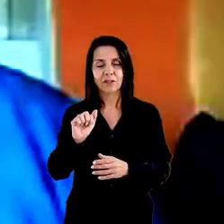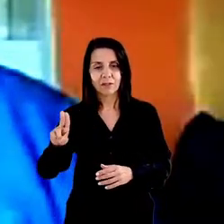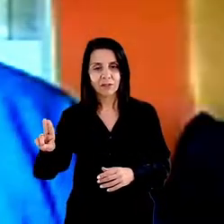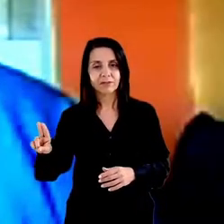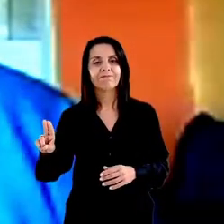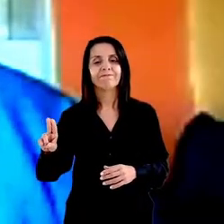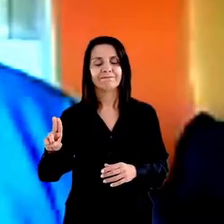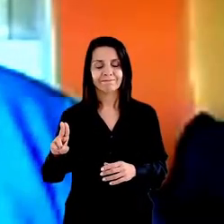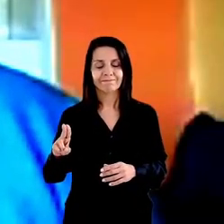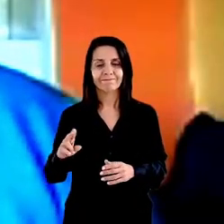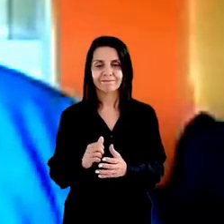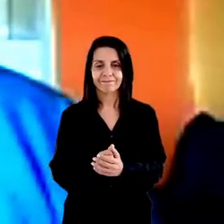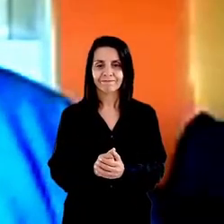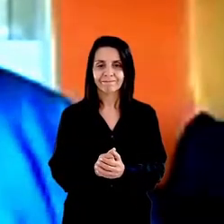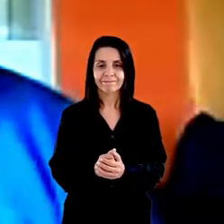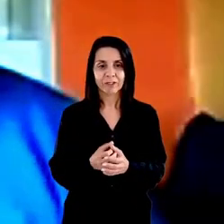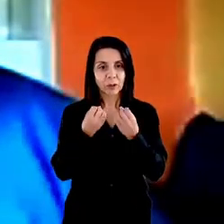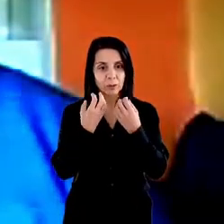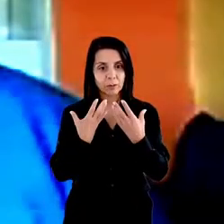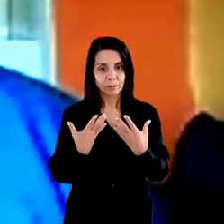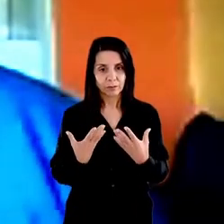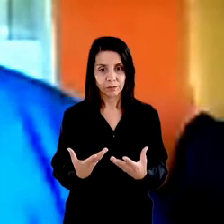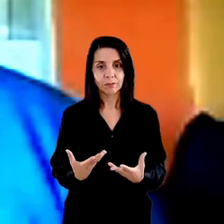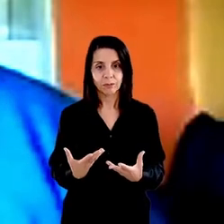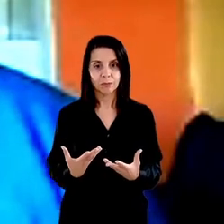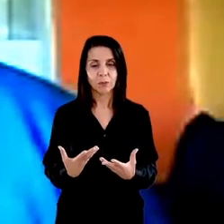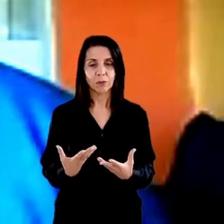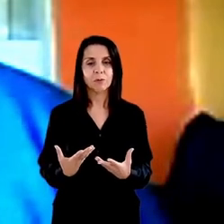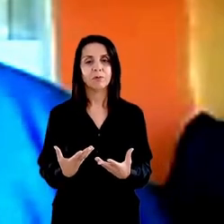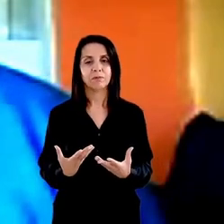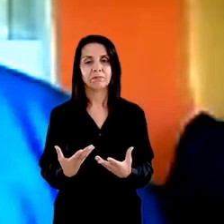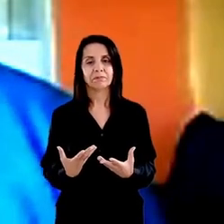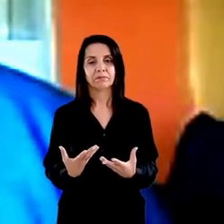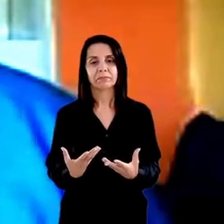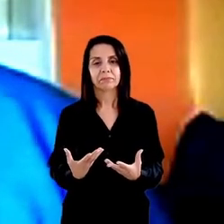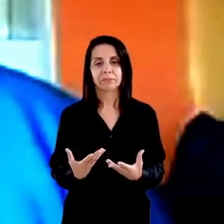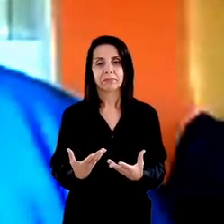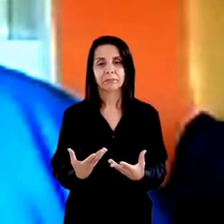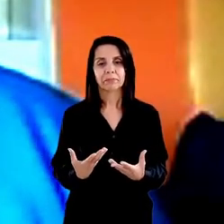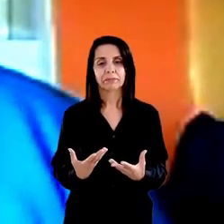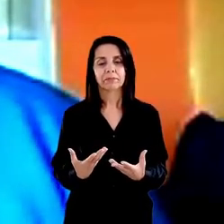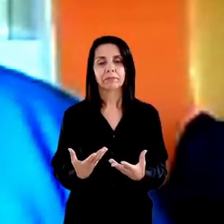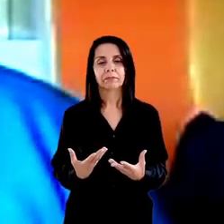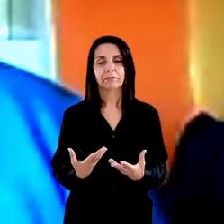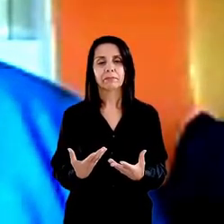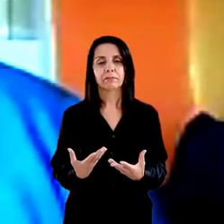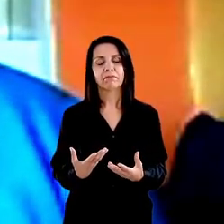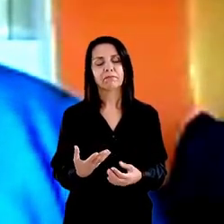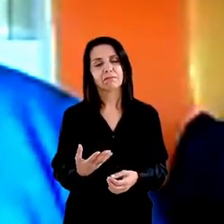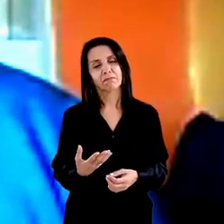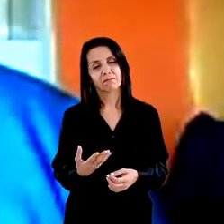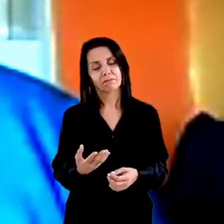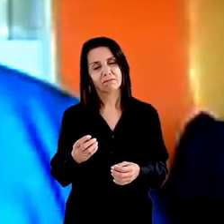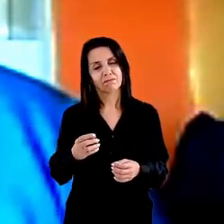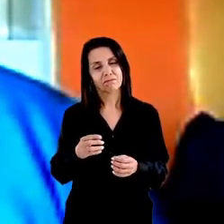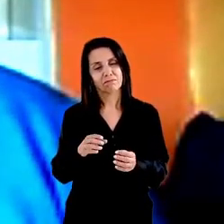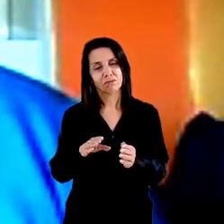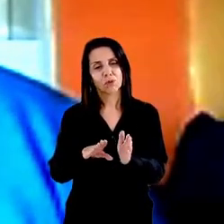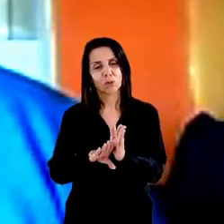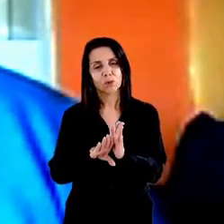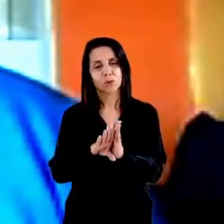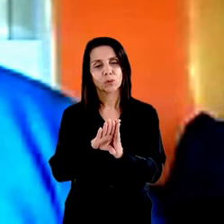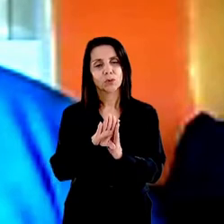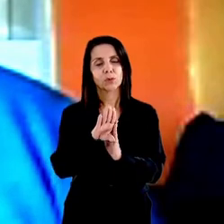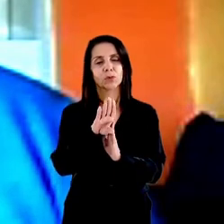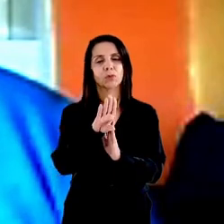que é muito bom no nosso país, como foi dito, ter um agro forte, é muito bom bater recorde todos os anos, é muito bom ver as feiras